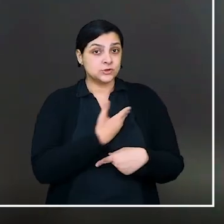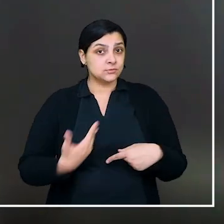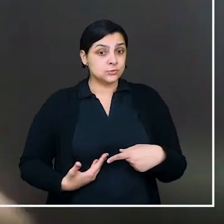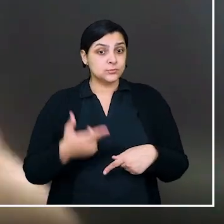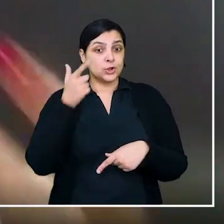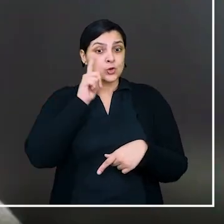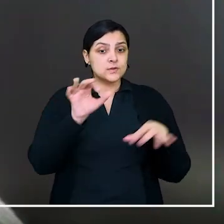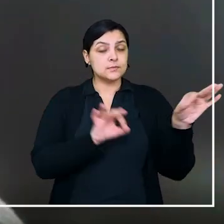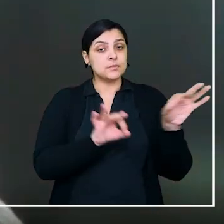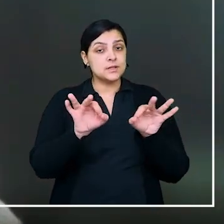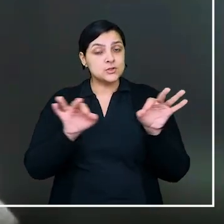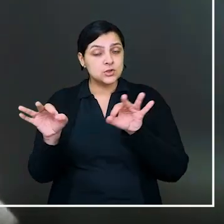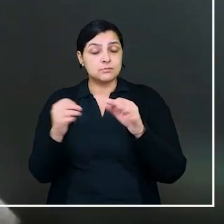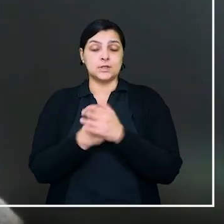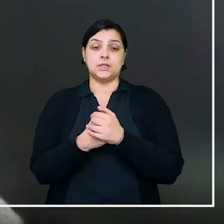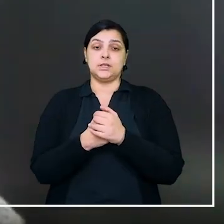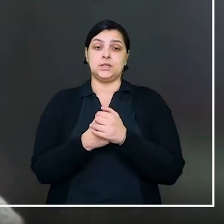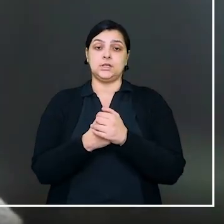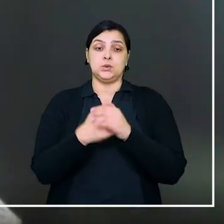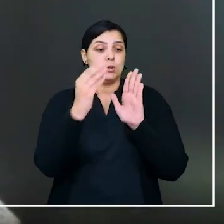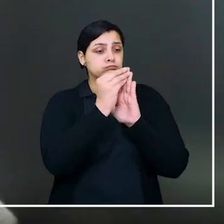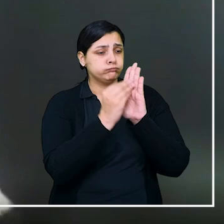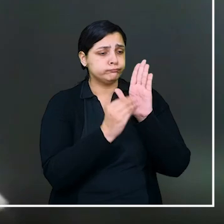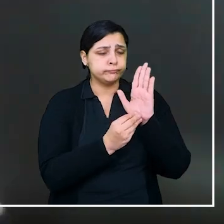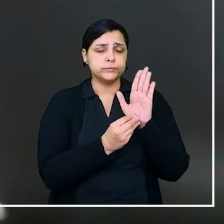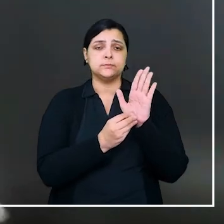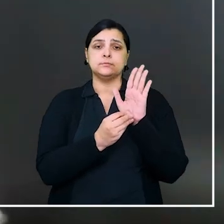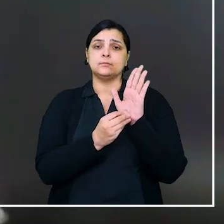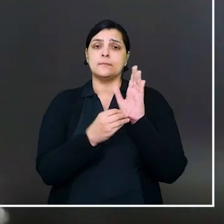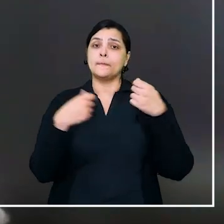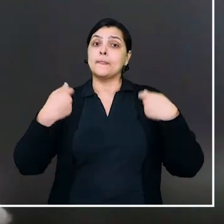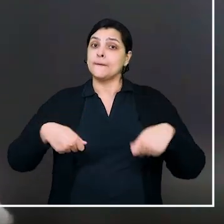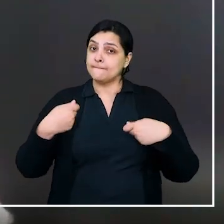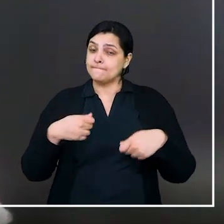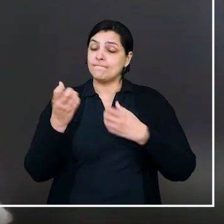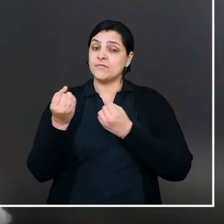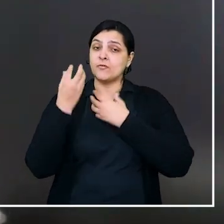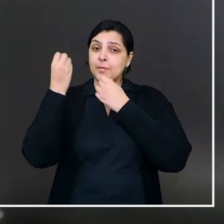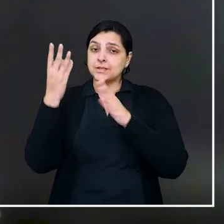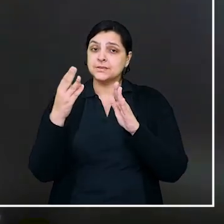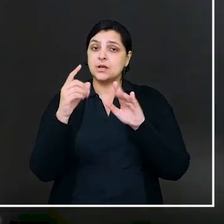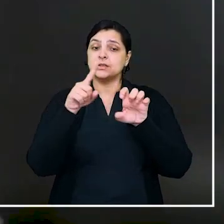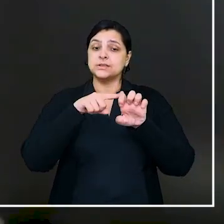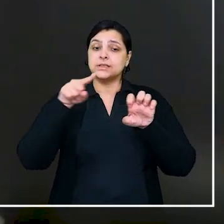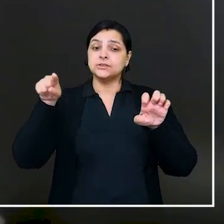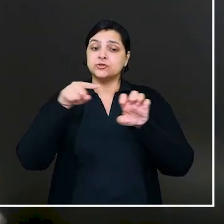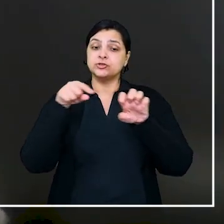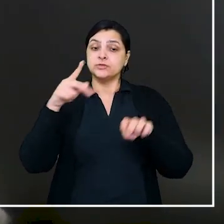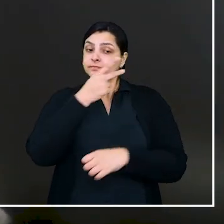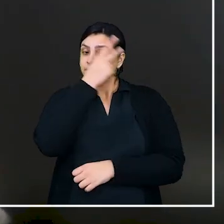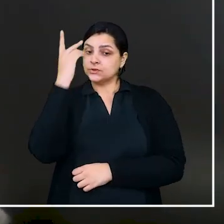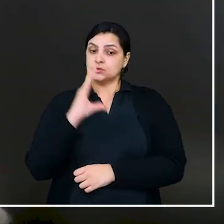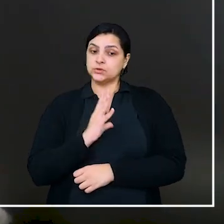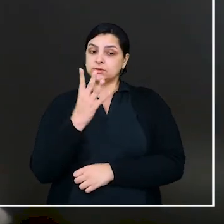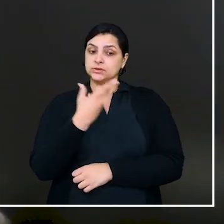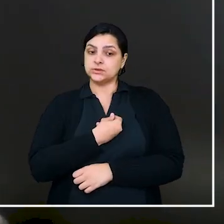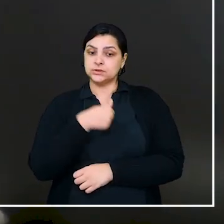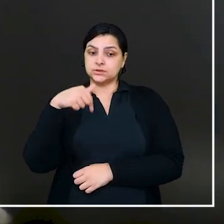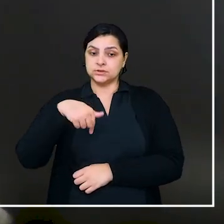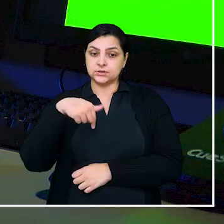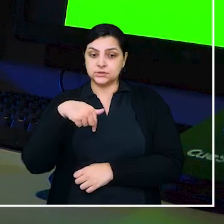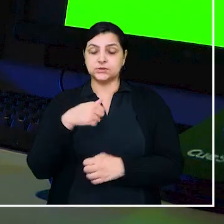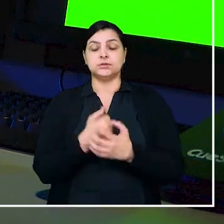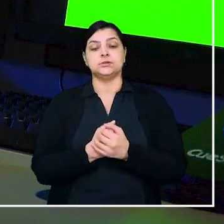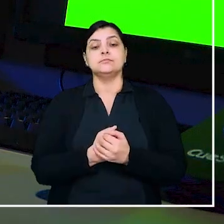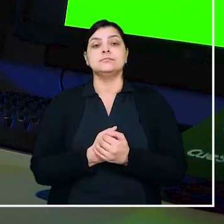possam ser planejadas e implementadas, precisamos de dados estatísticos sobre as pessoas trans e travestis no